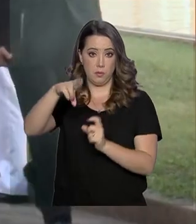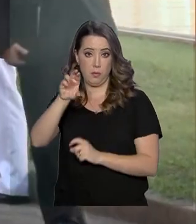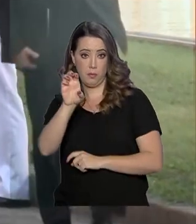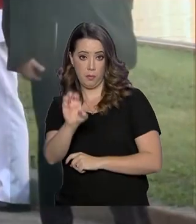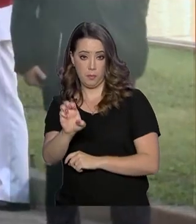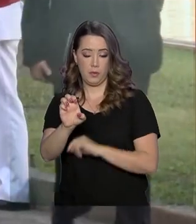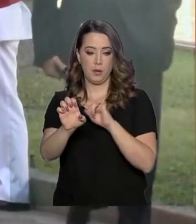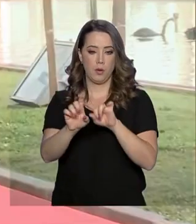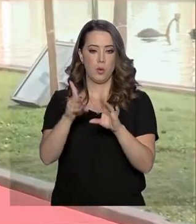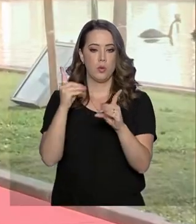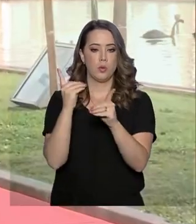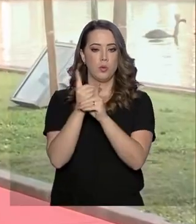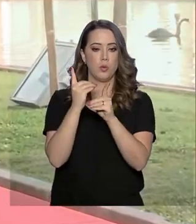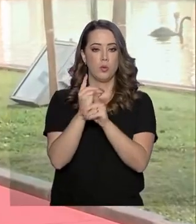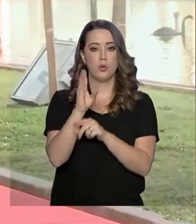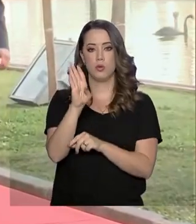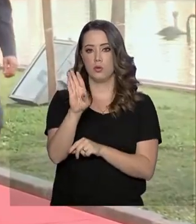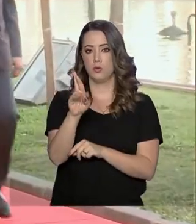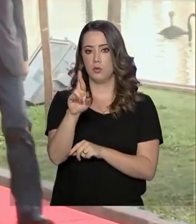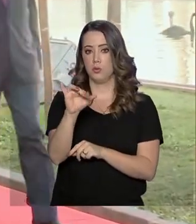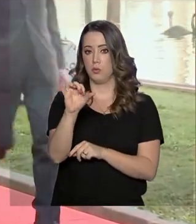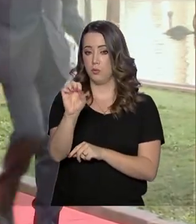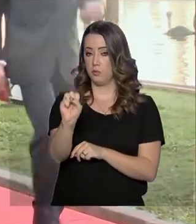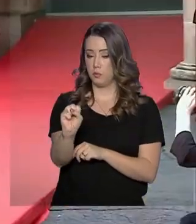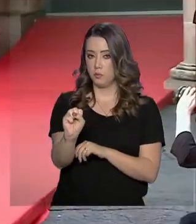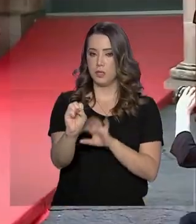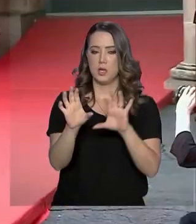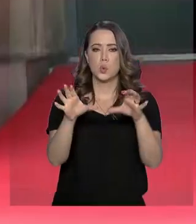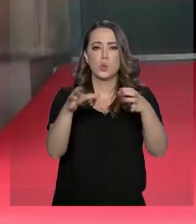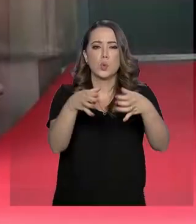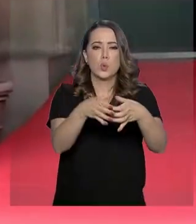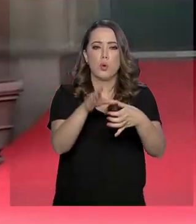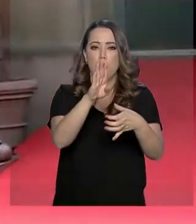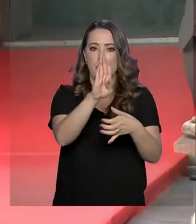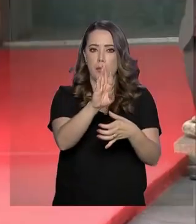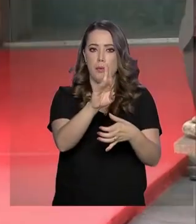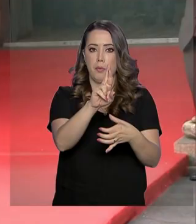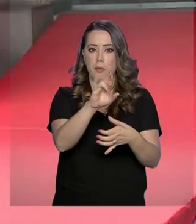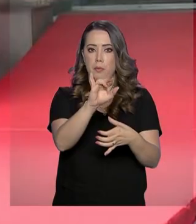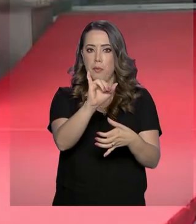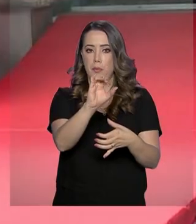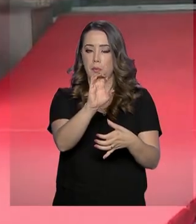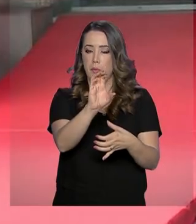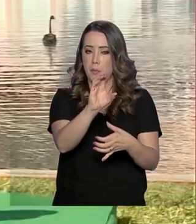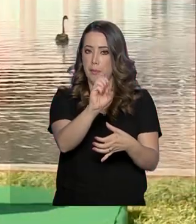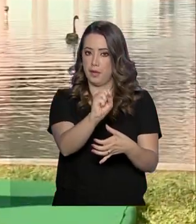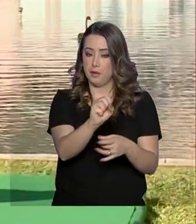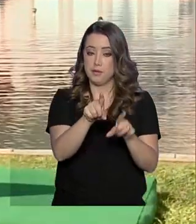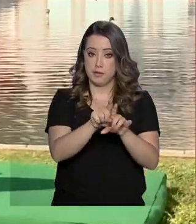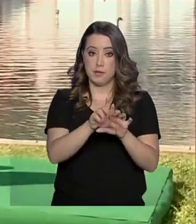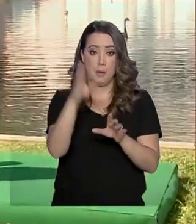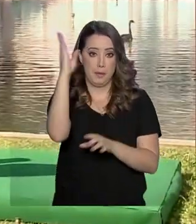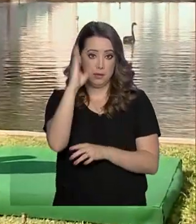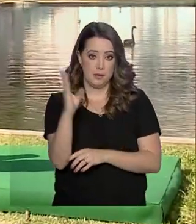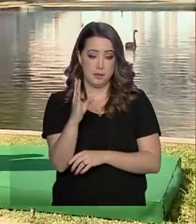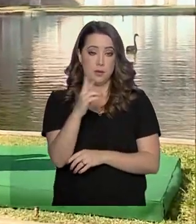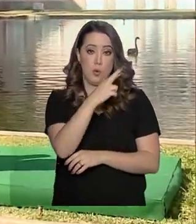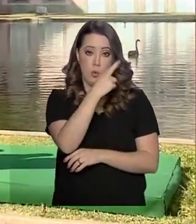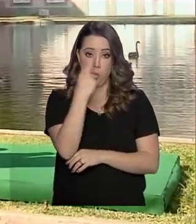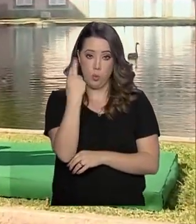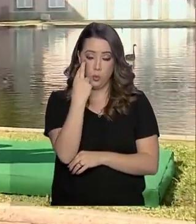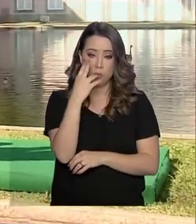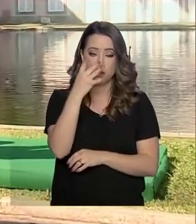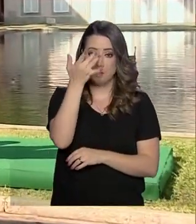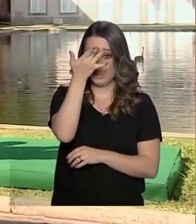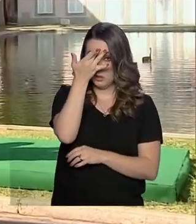a realização do encontro do BRICS, bloco que reúne Brasil, Rússia, China, Índia e África do Sul. Os ministros das Relações